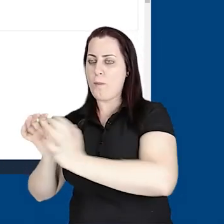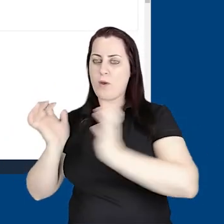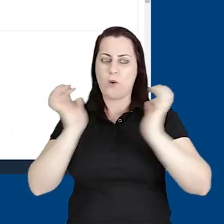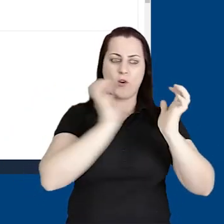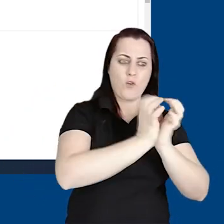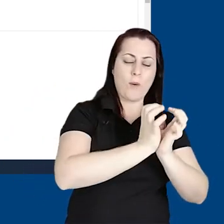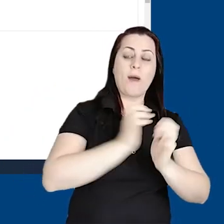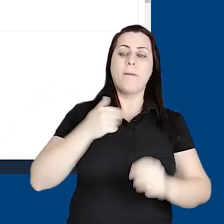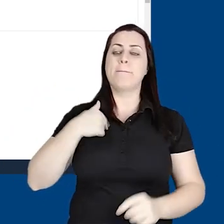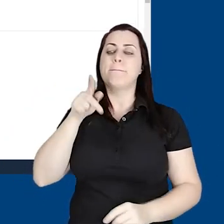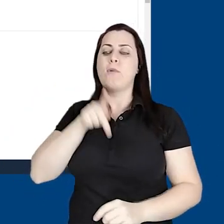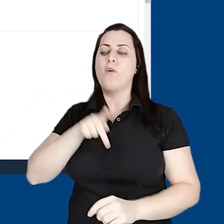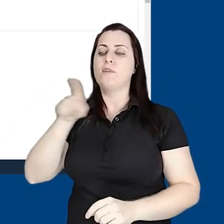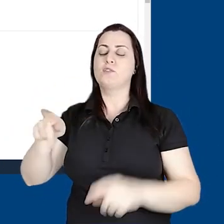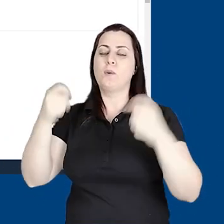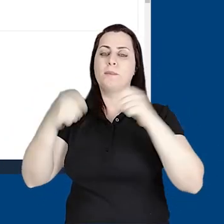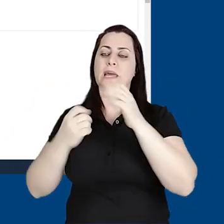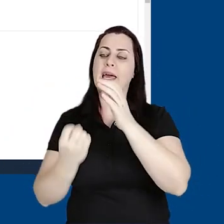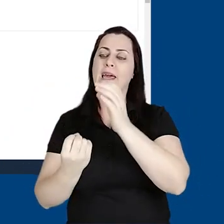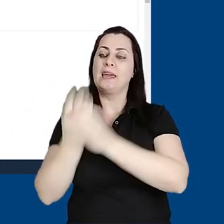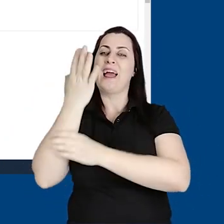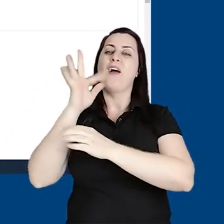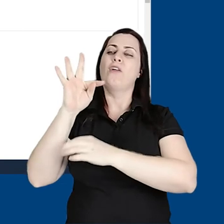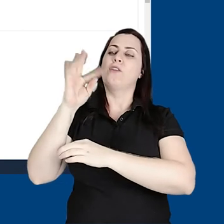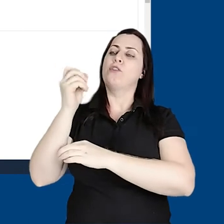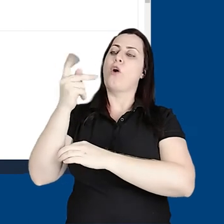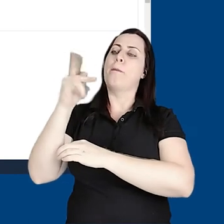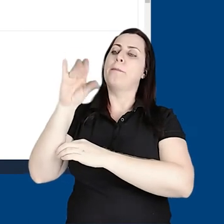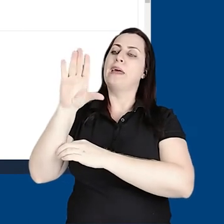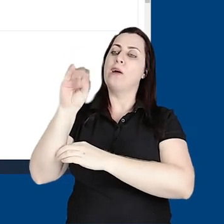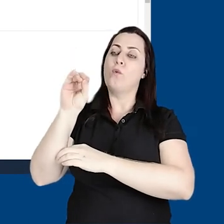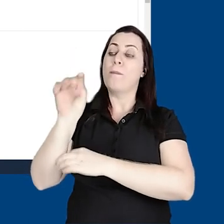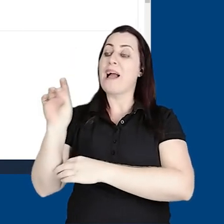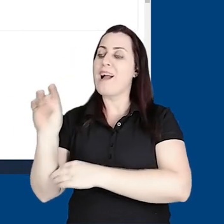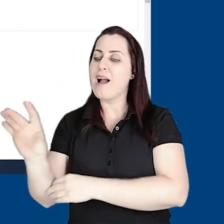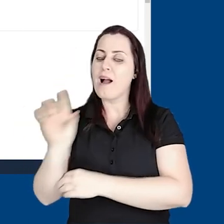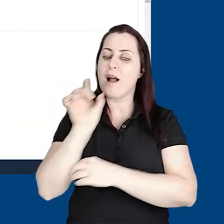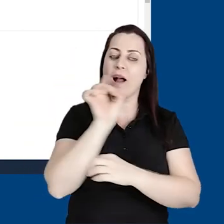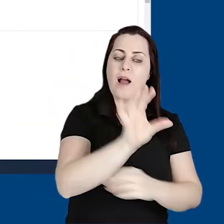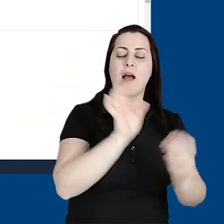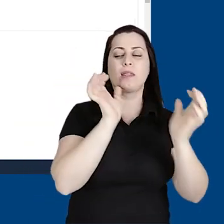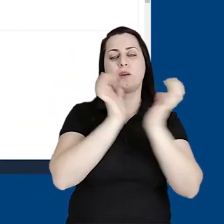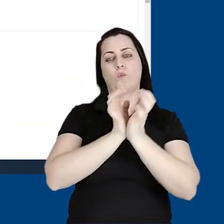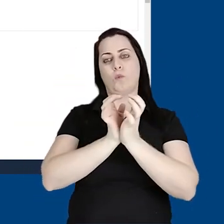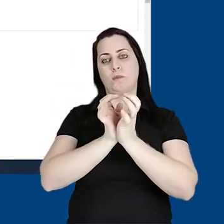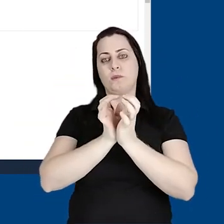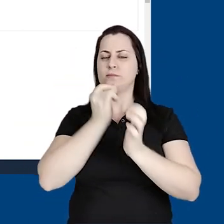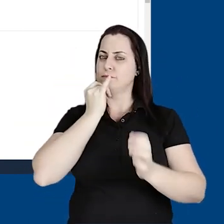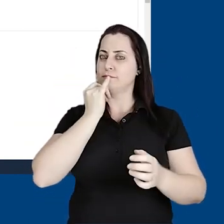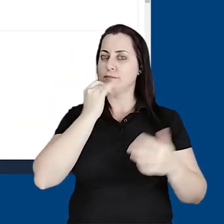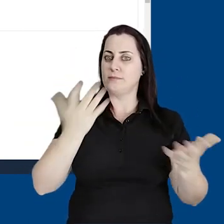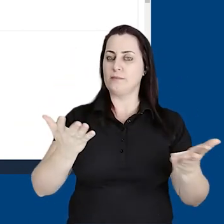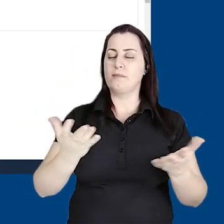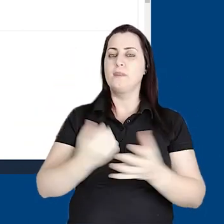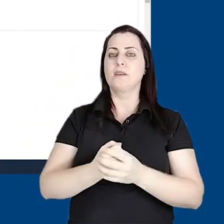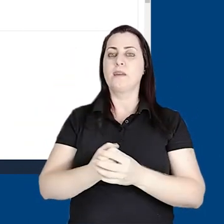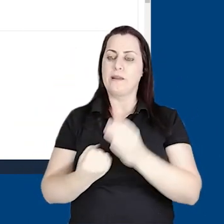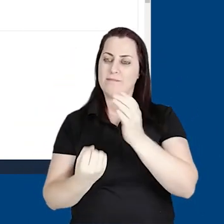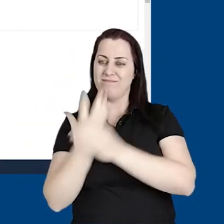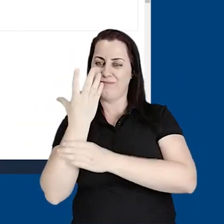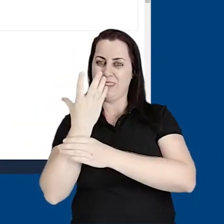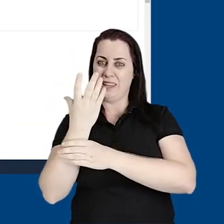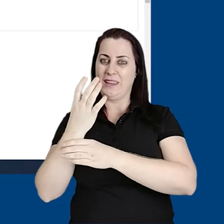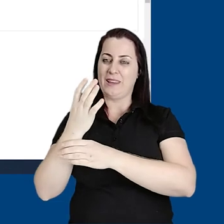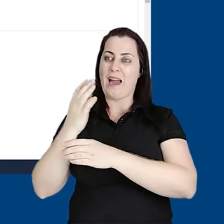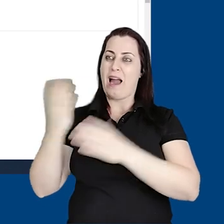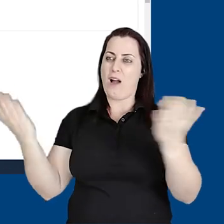é separado por grupos, o professor deve criar um tópico para cada grupo. Por